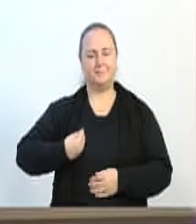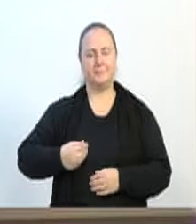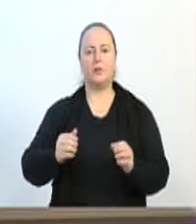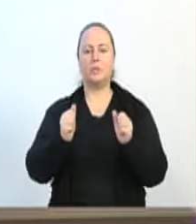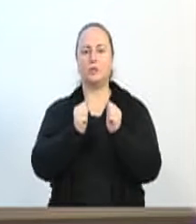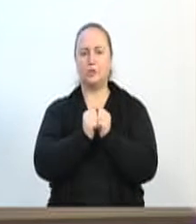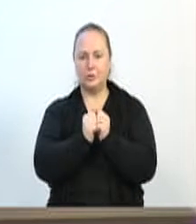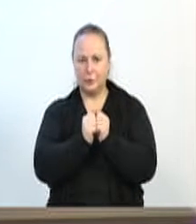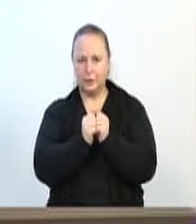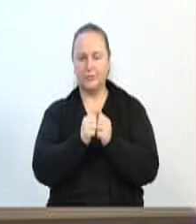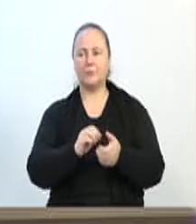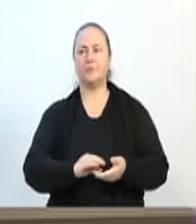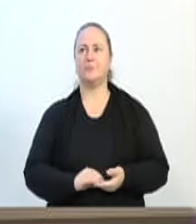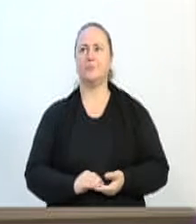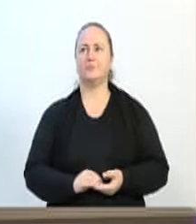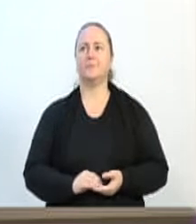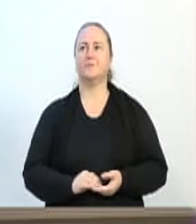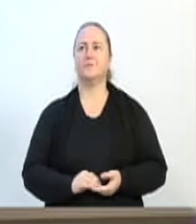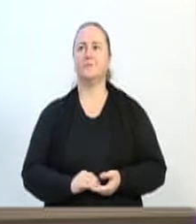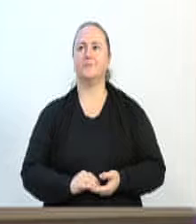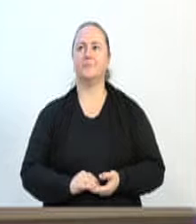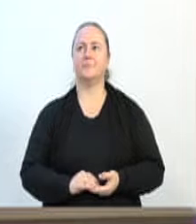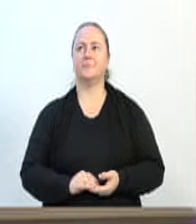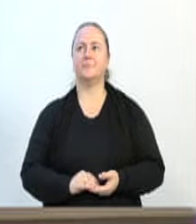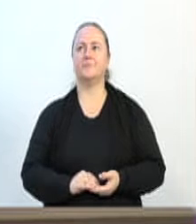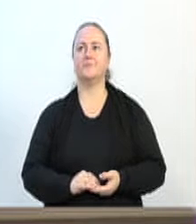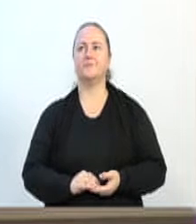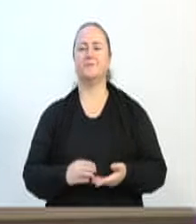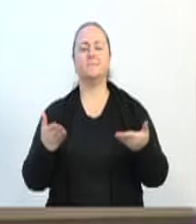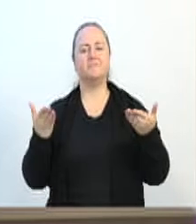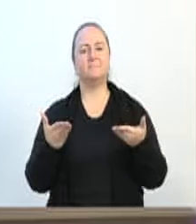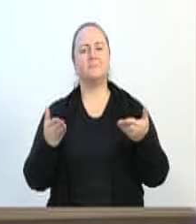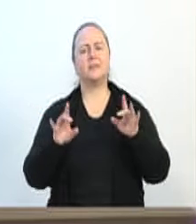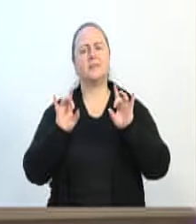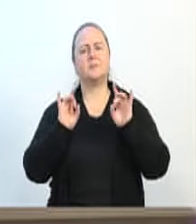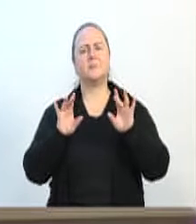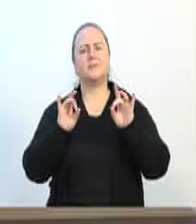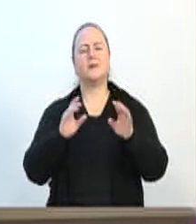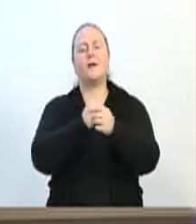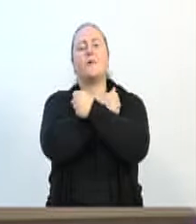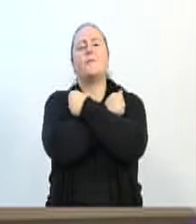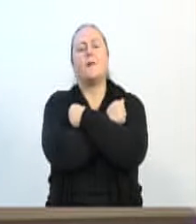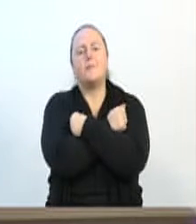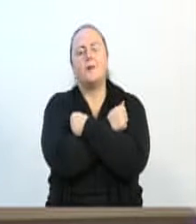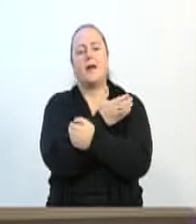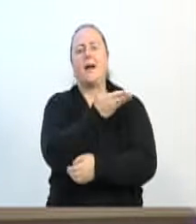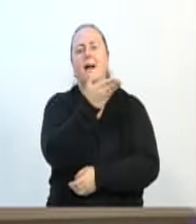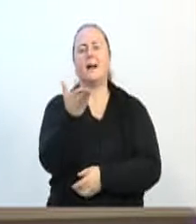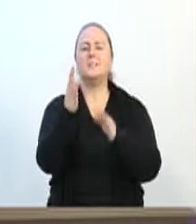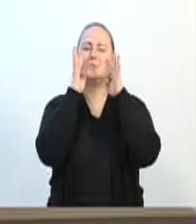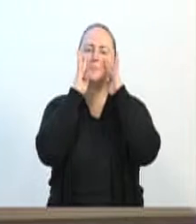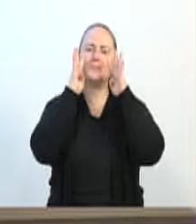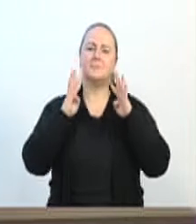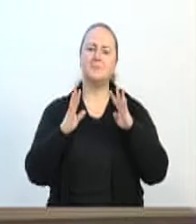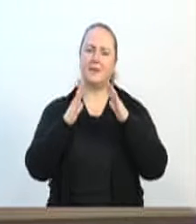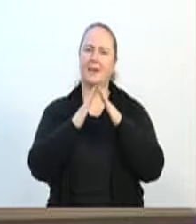Eu quero mandar um abraço especial a quem está nos assistindo de casa.